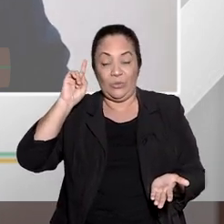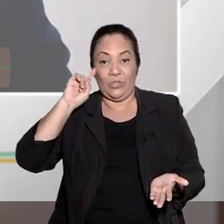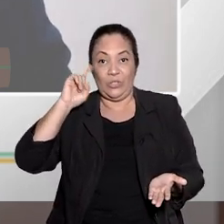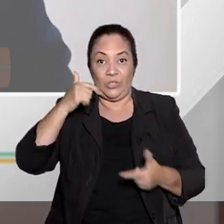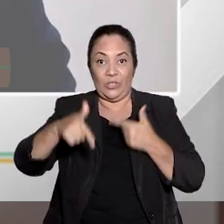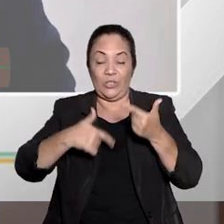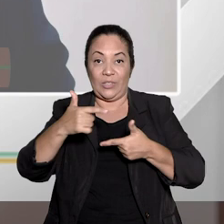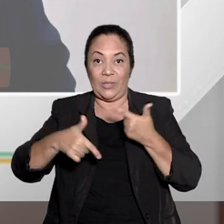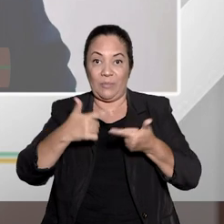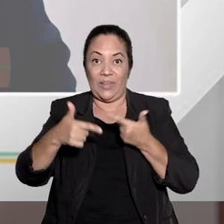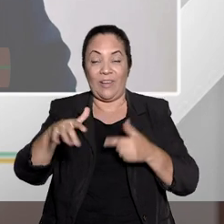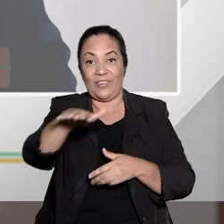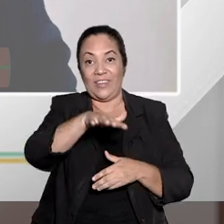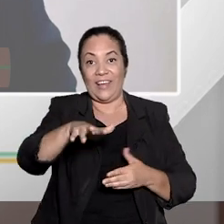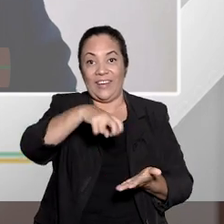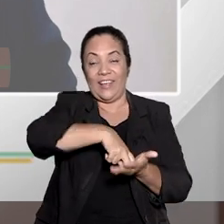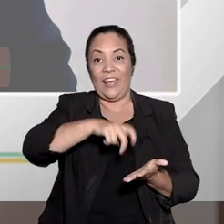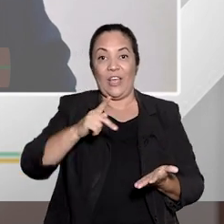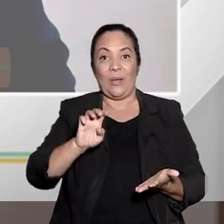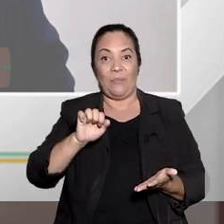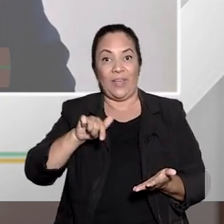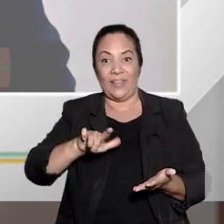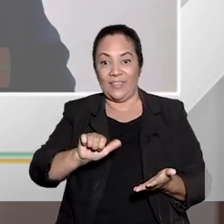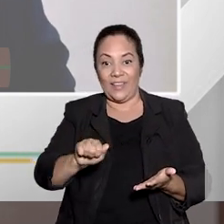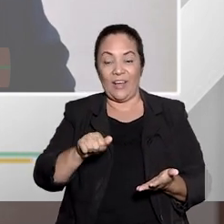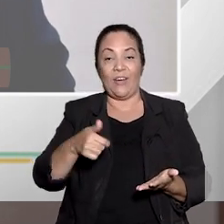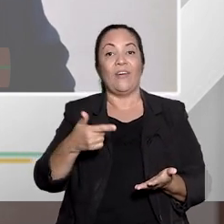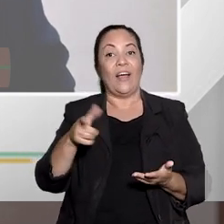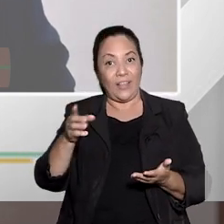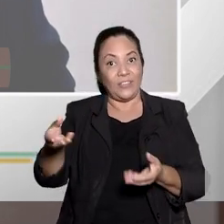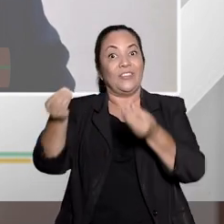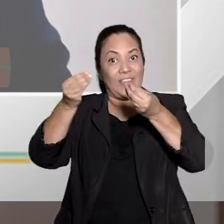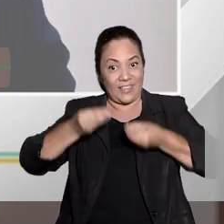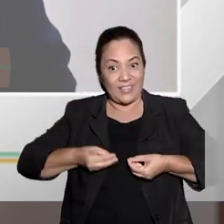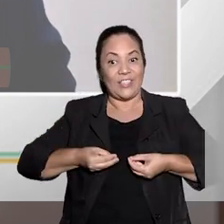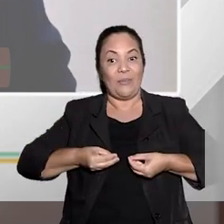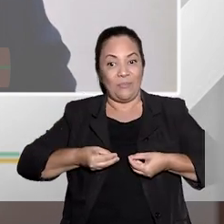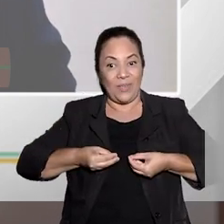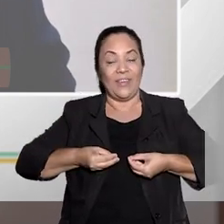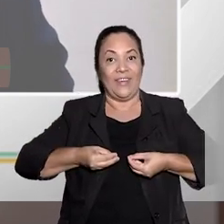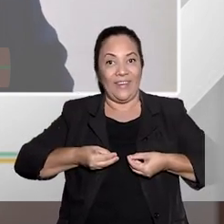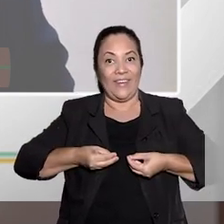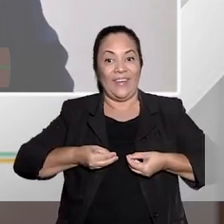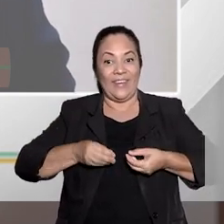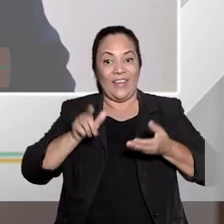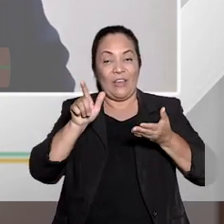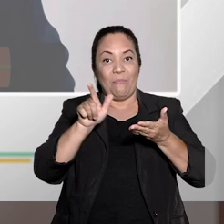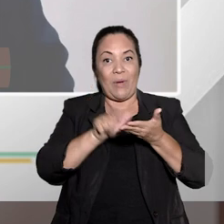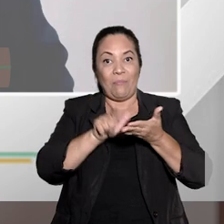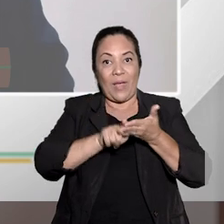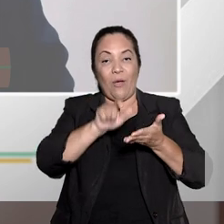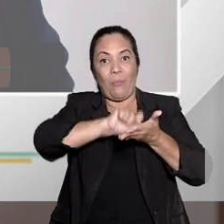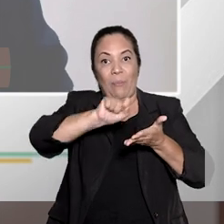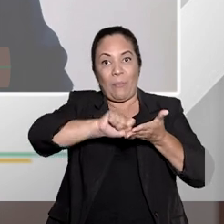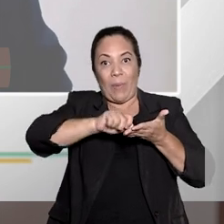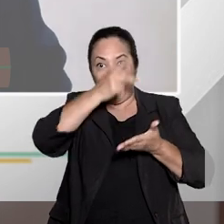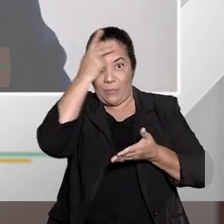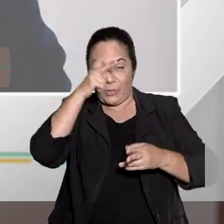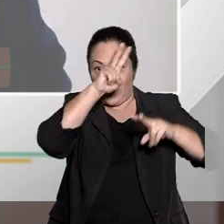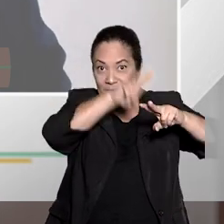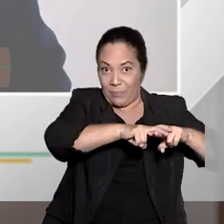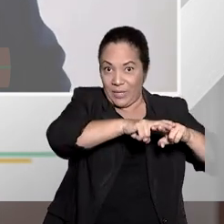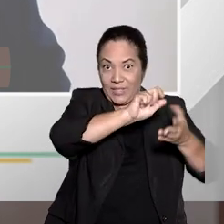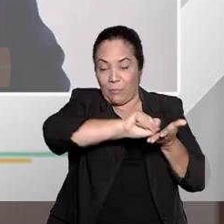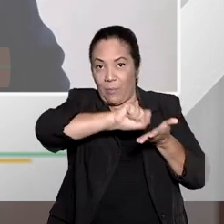de ministro na área penal e a gente recebia com muita frequência, eu posso te dizer, cartinhas de preso, escritas à mão. E